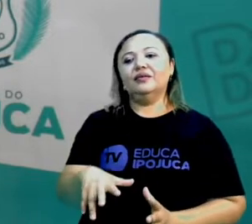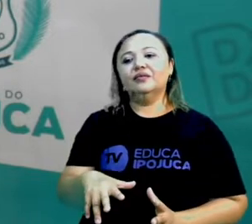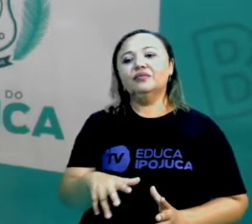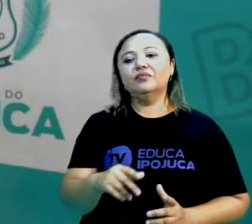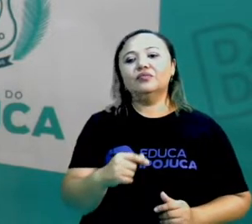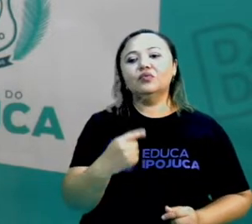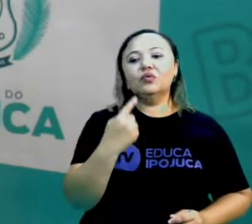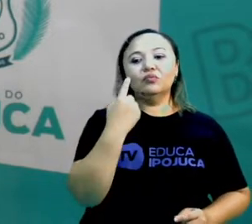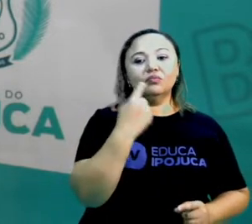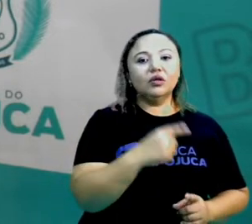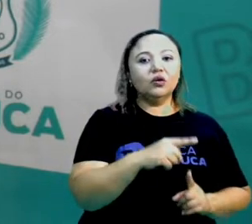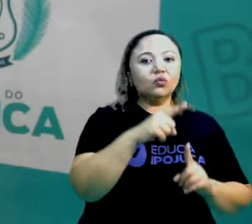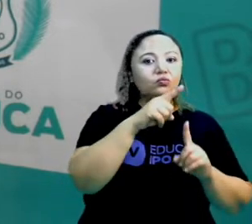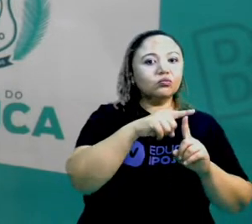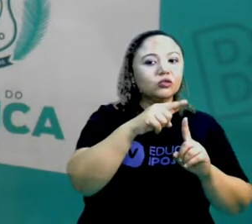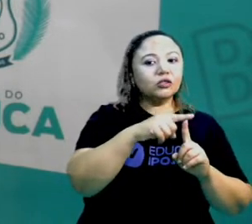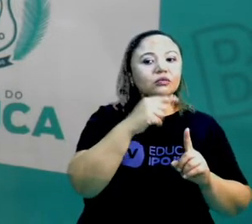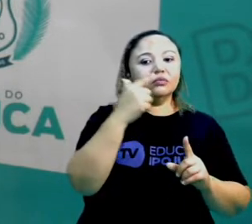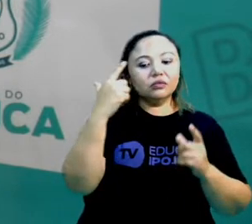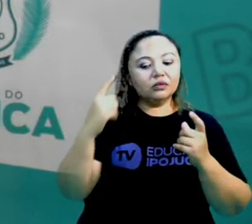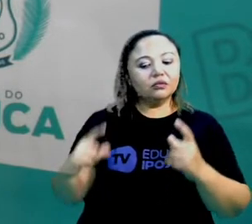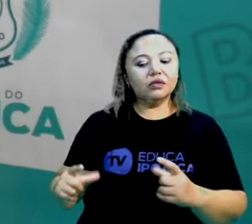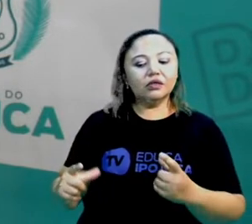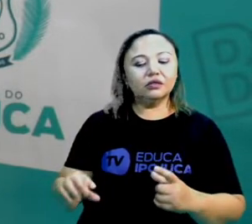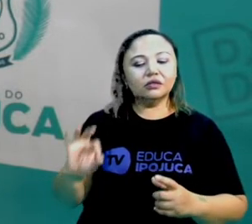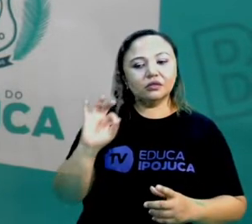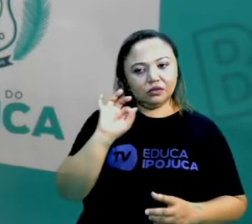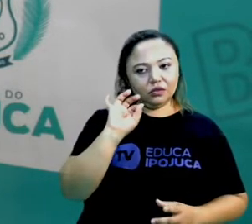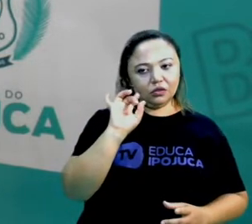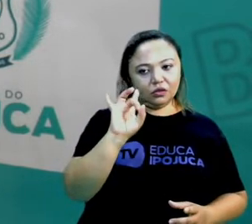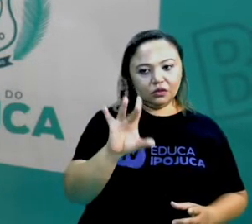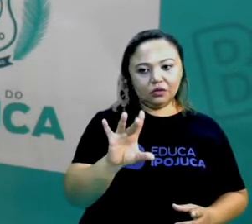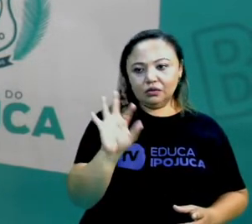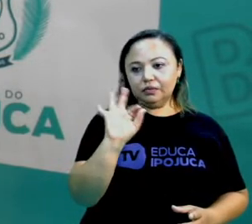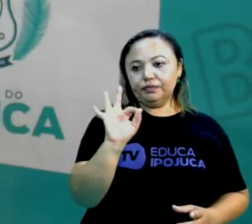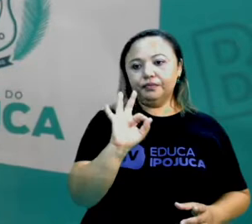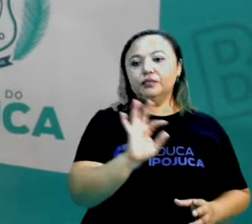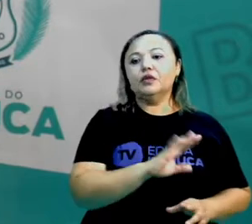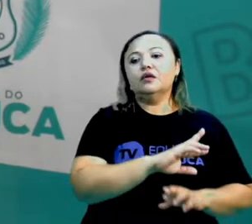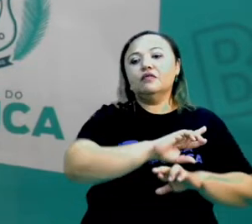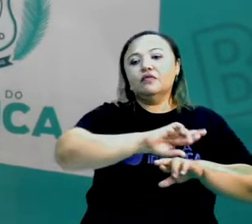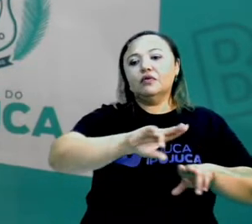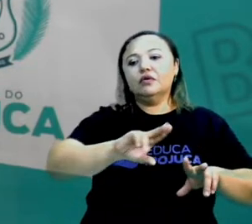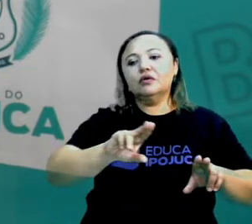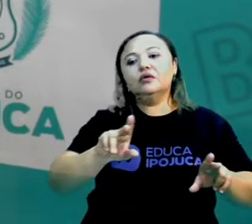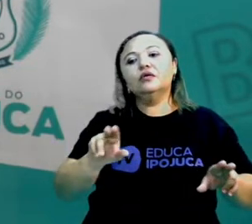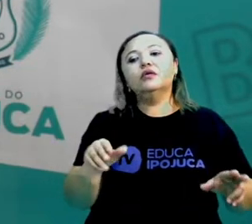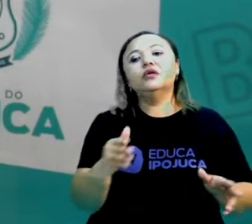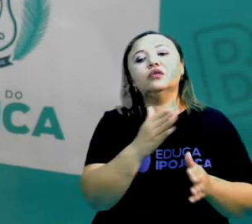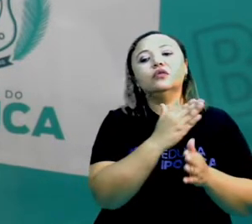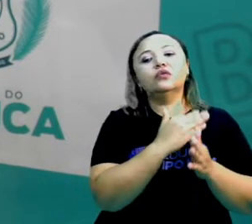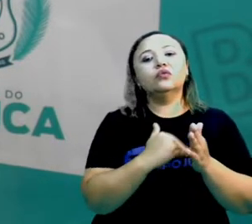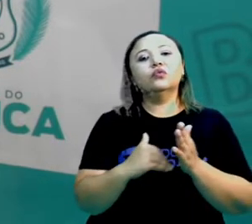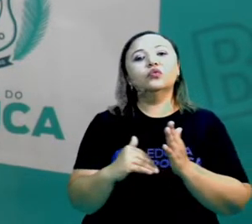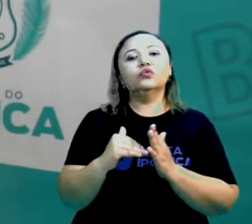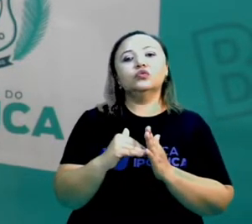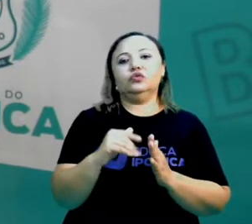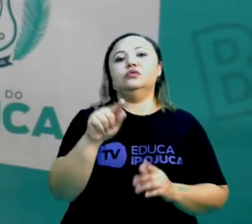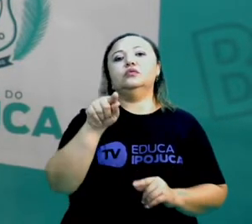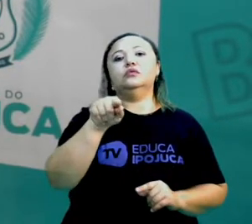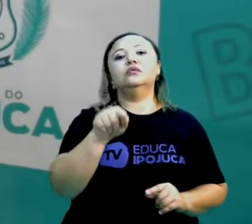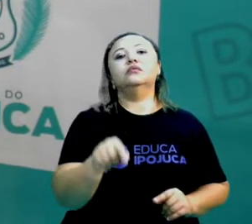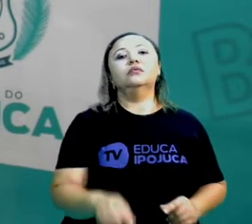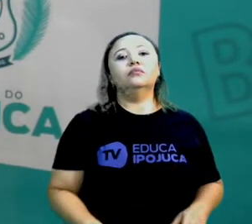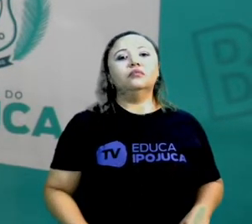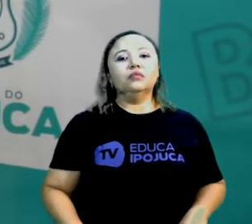apenas um tipo de ambiente. Existem vários tipos de ambientes. E todos esses tipos de ambientes